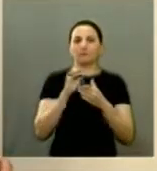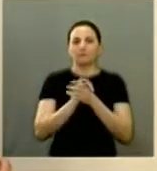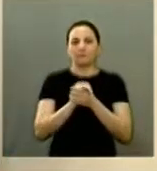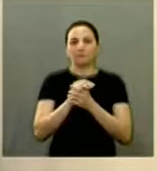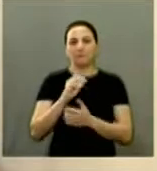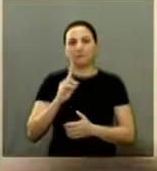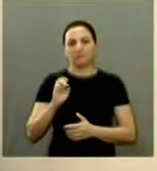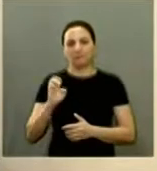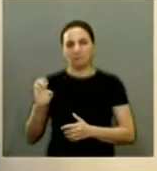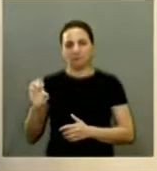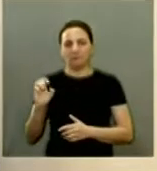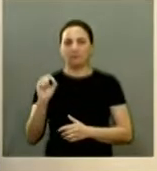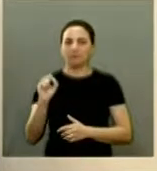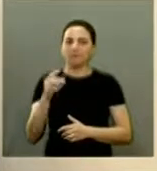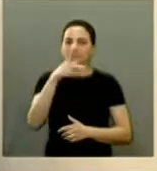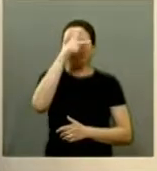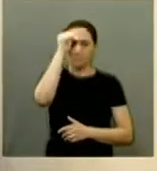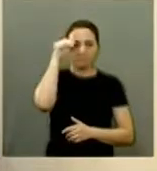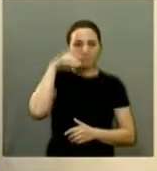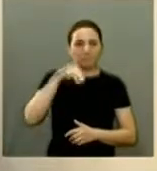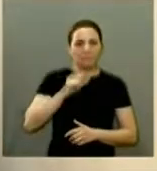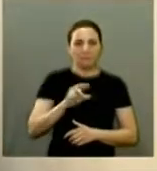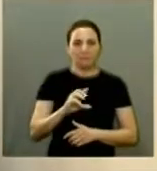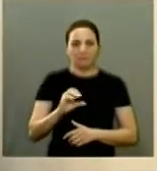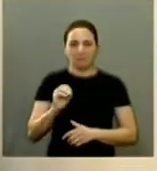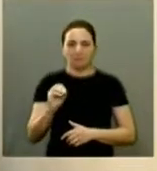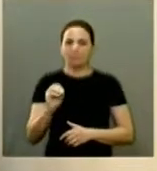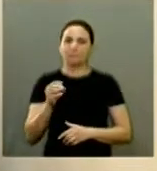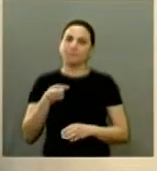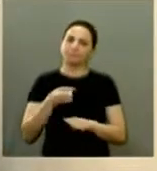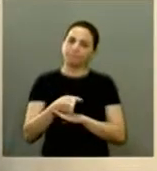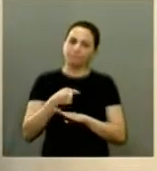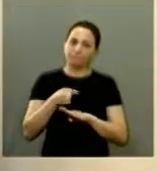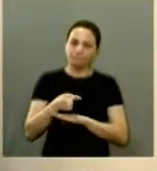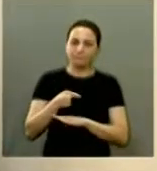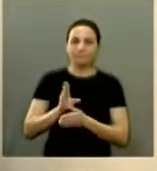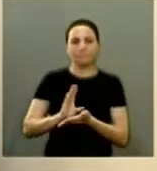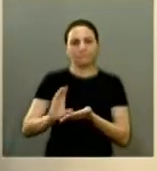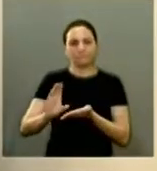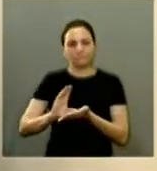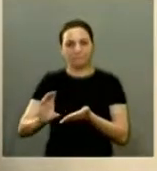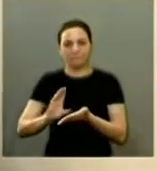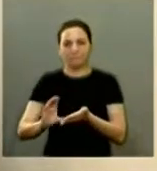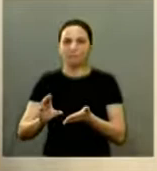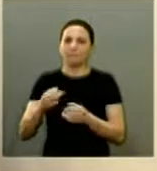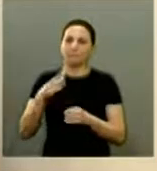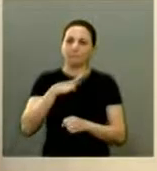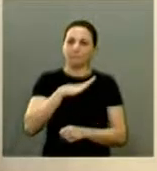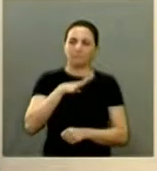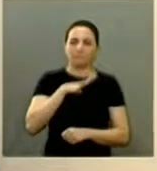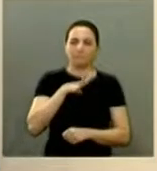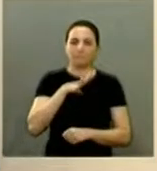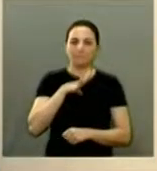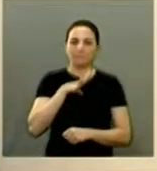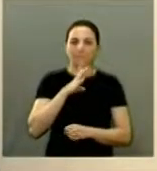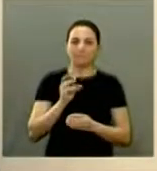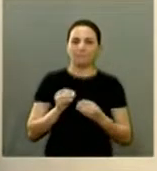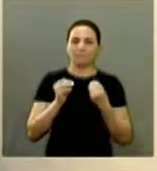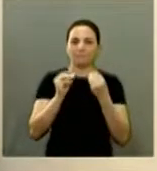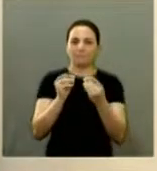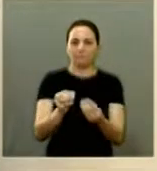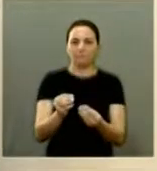DAE ao Guilherme ao prefeito Marcelo pelos investimentos que fez na nossa cidade dando